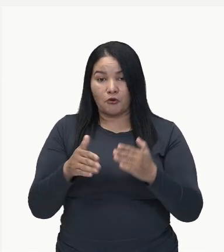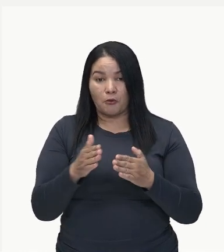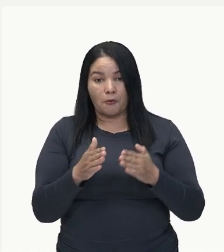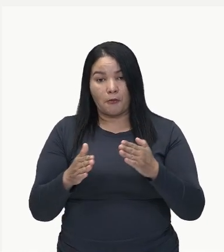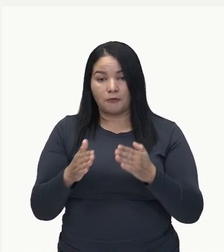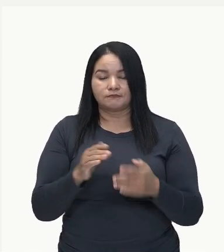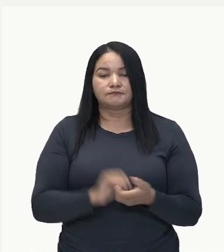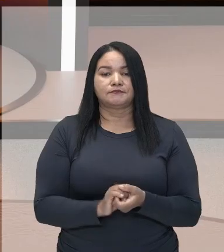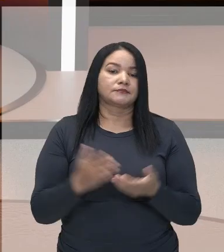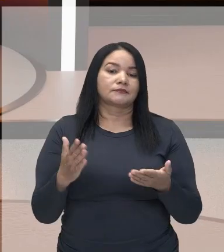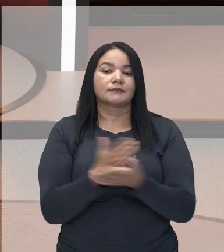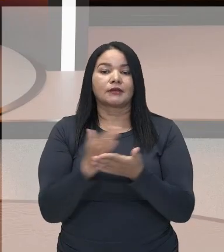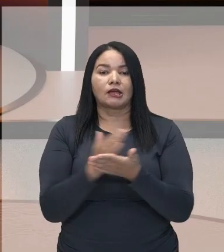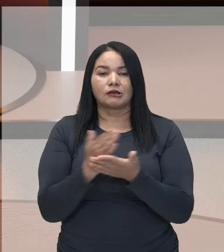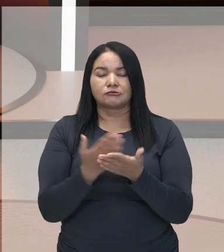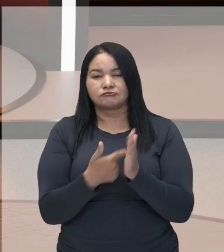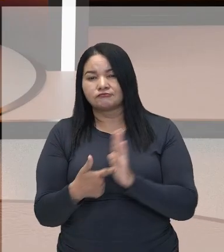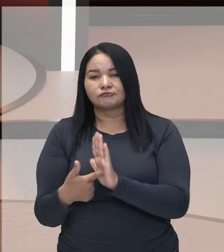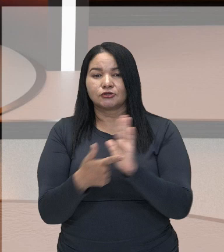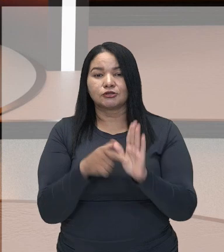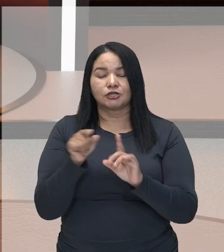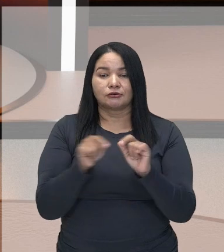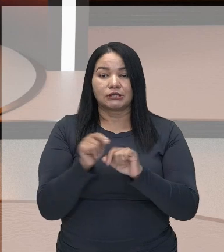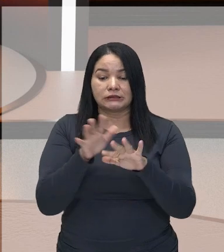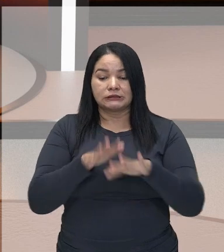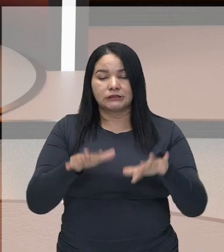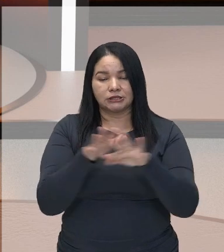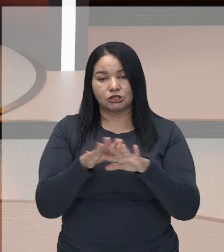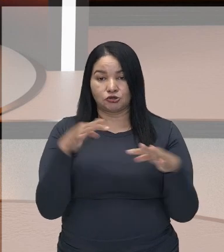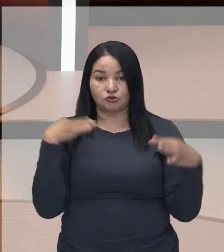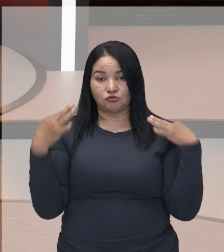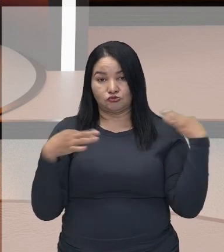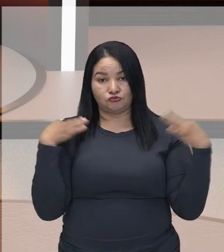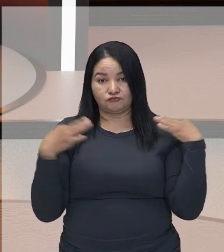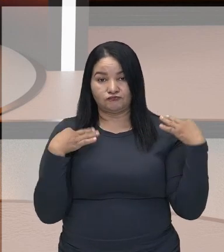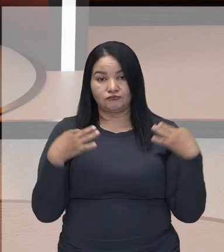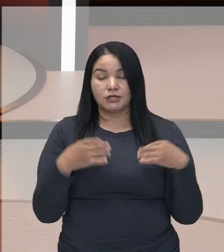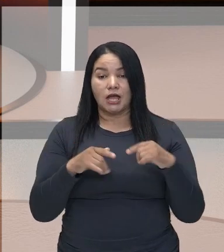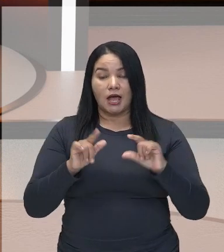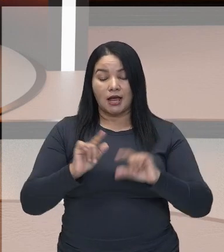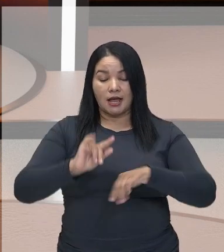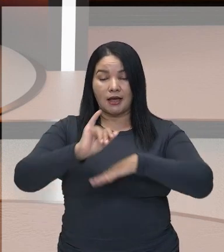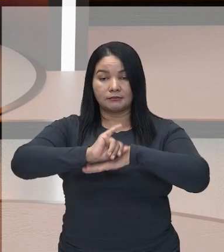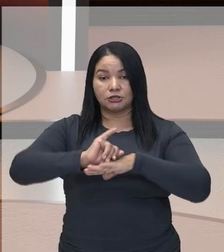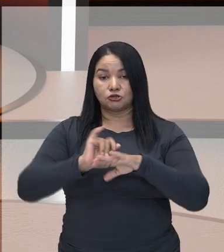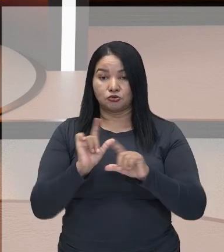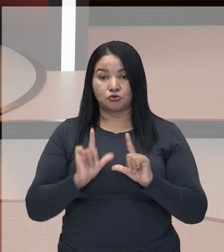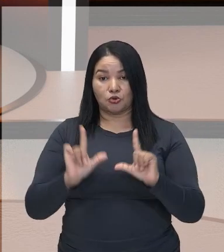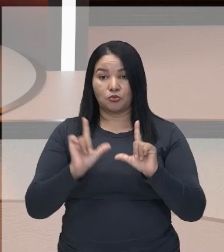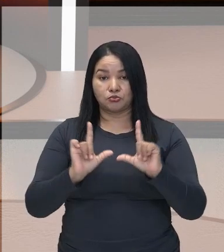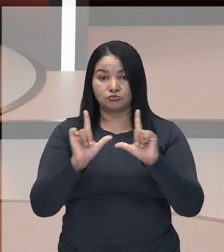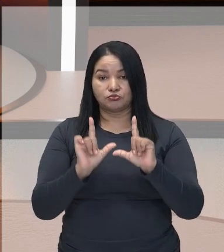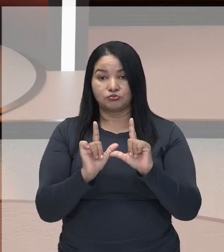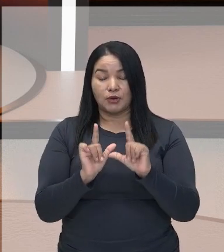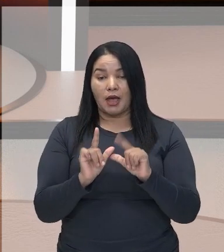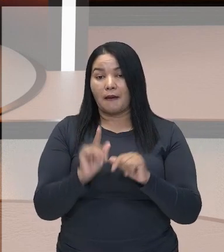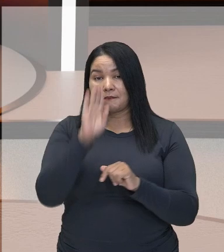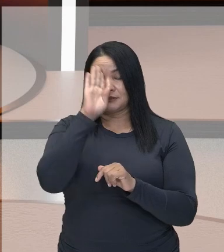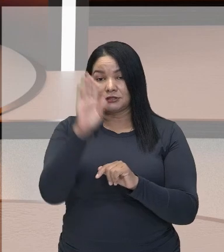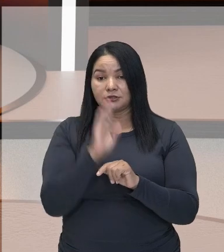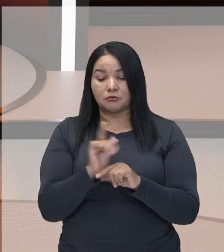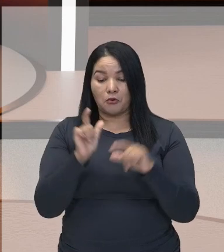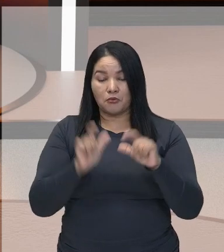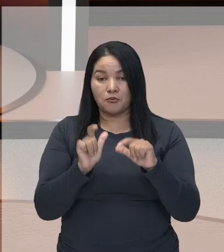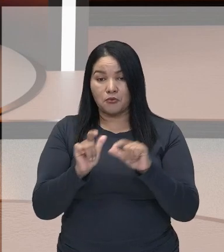alguns destaques quanto às áreas de turismo. Tóquio, que é a capital, é um dos principais destinos que vai oferecer uma